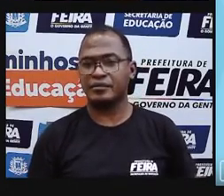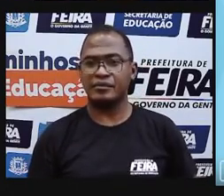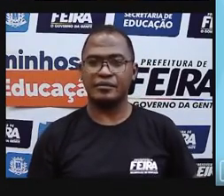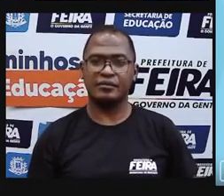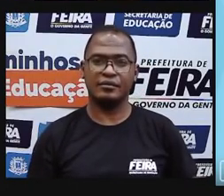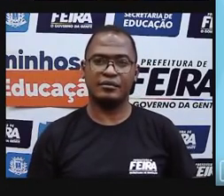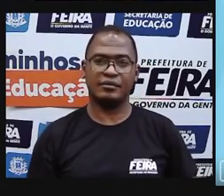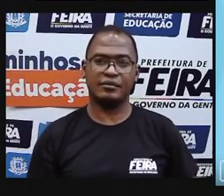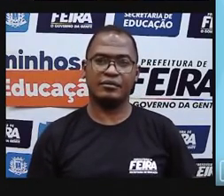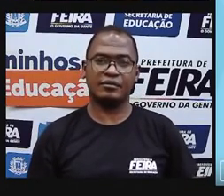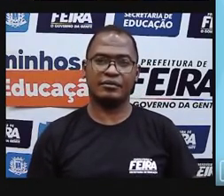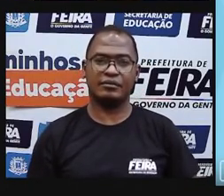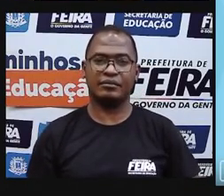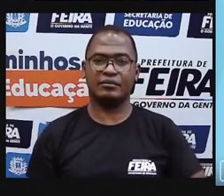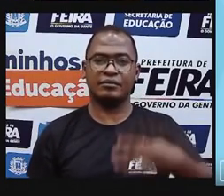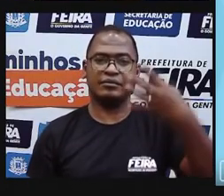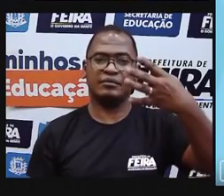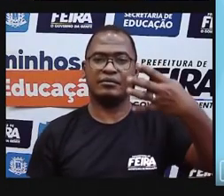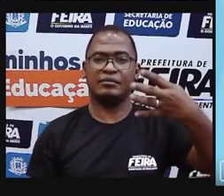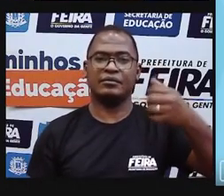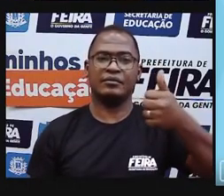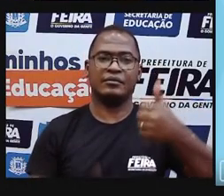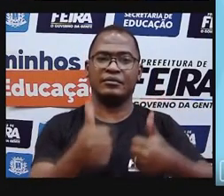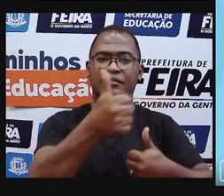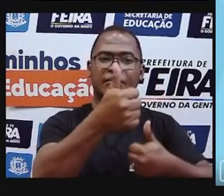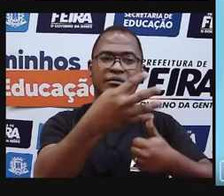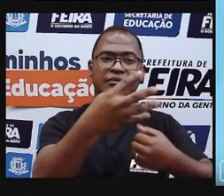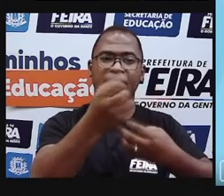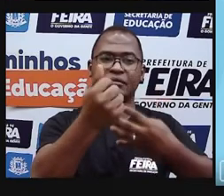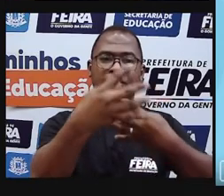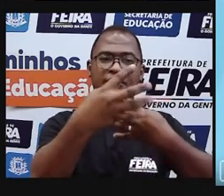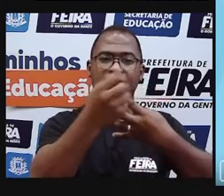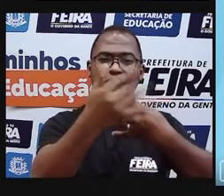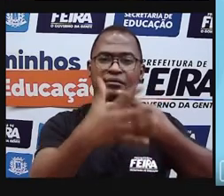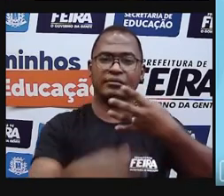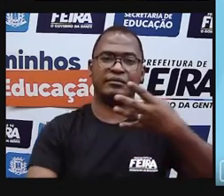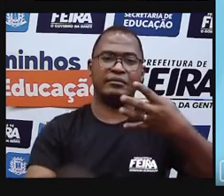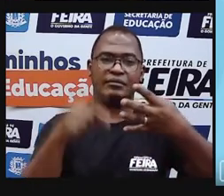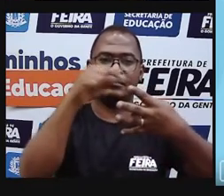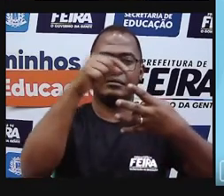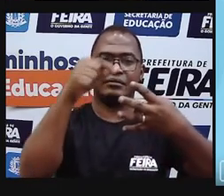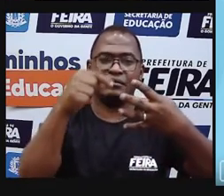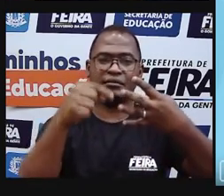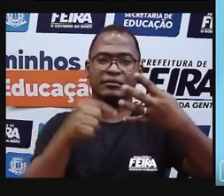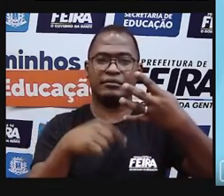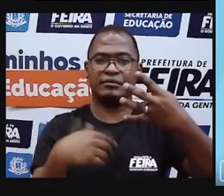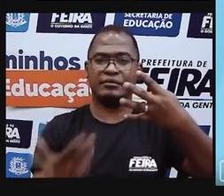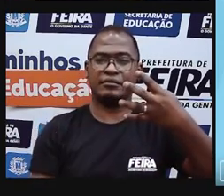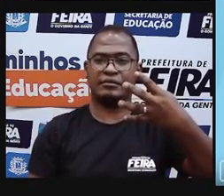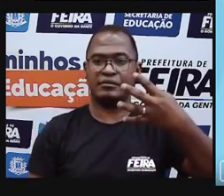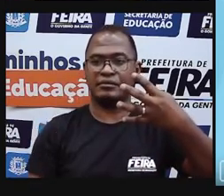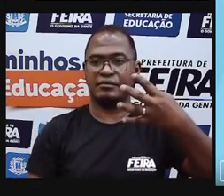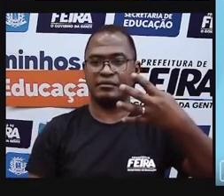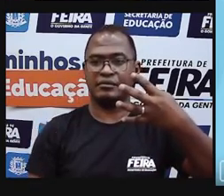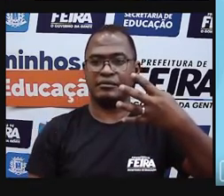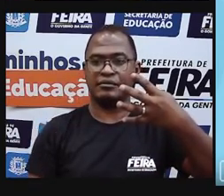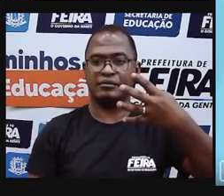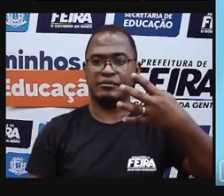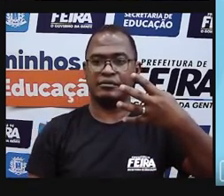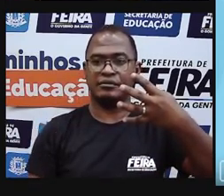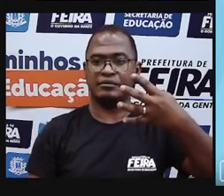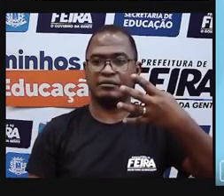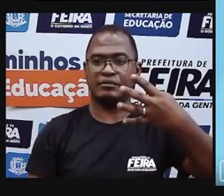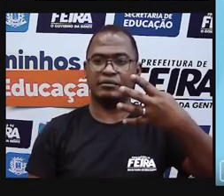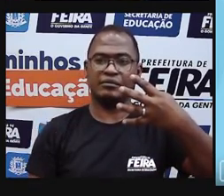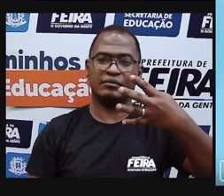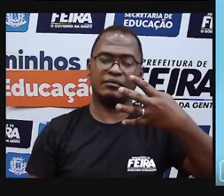E aqui, gente, um e quatro, quatorze, é uma dezena? Não. Cinco dezenas e nove unidades?